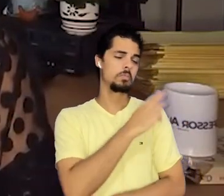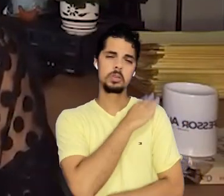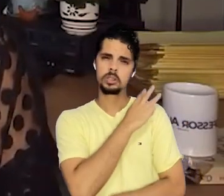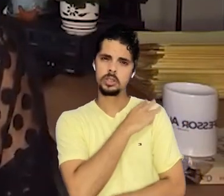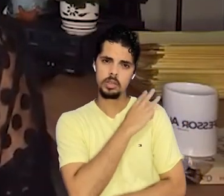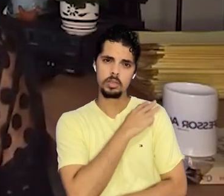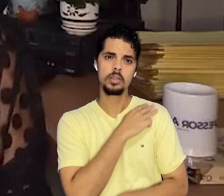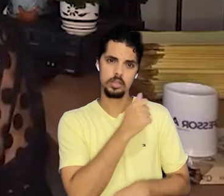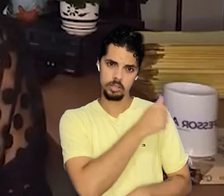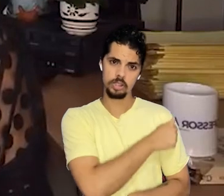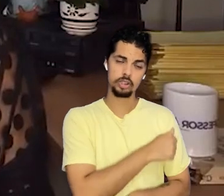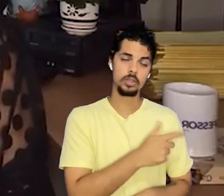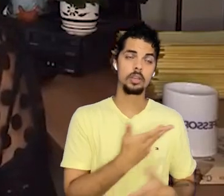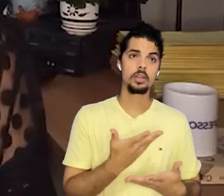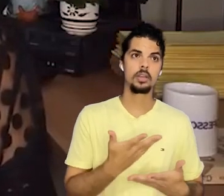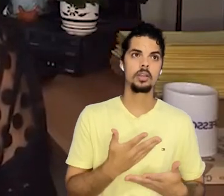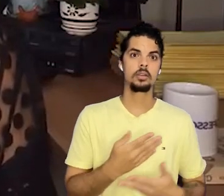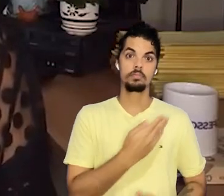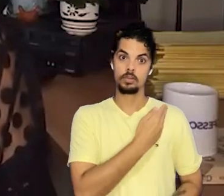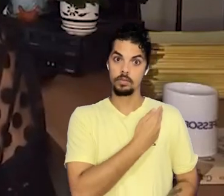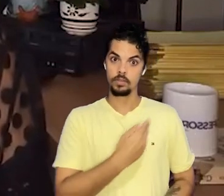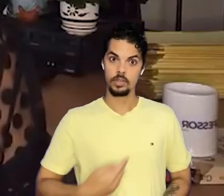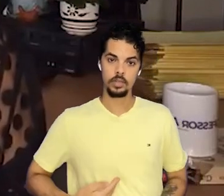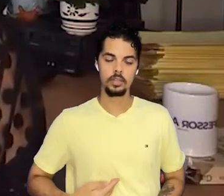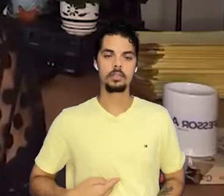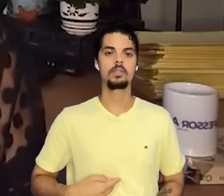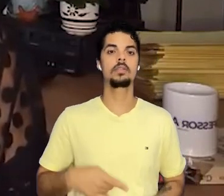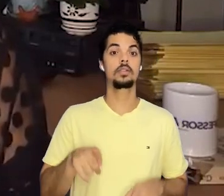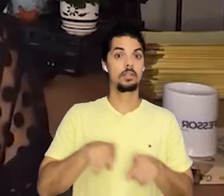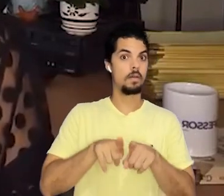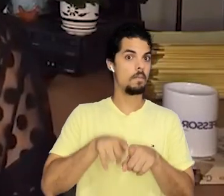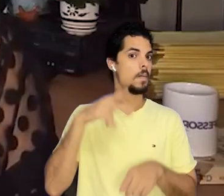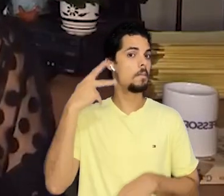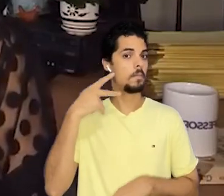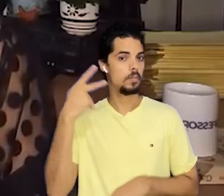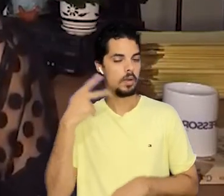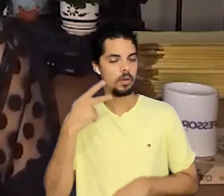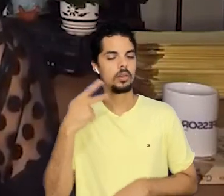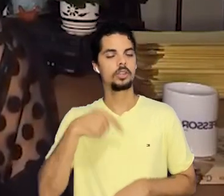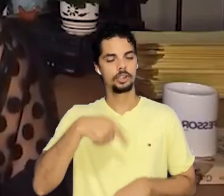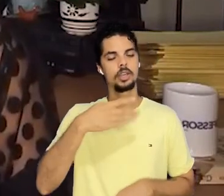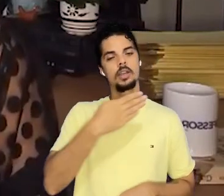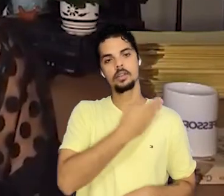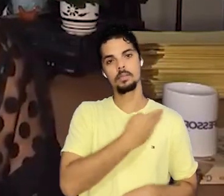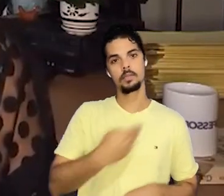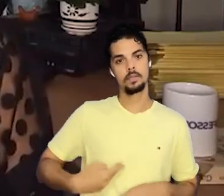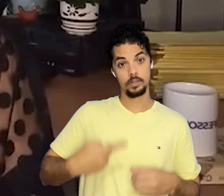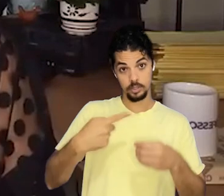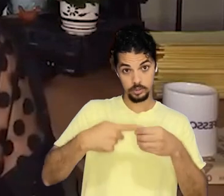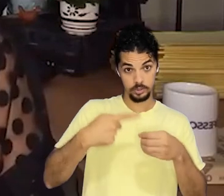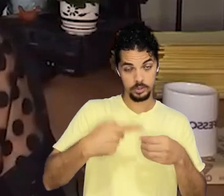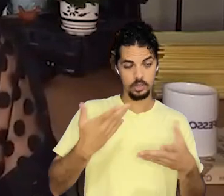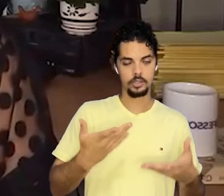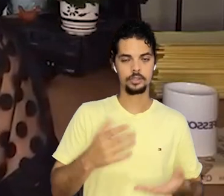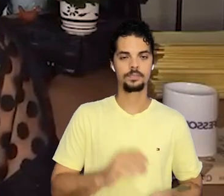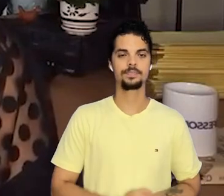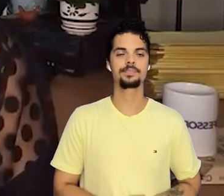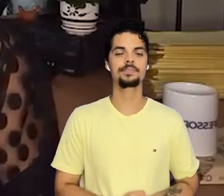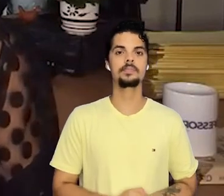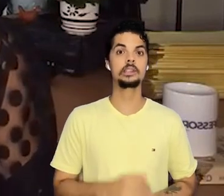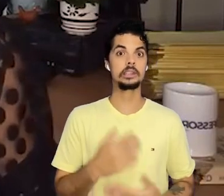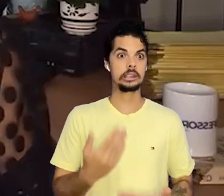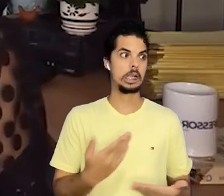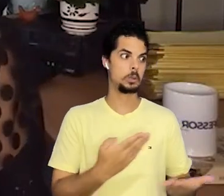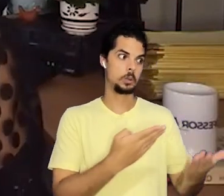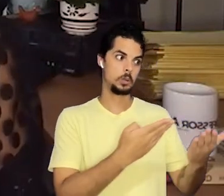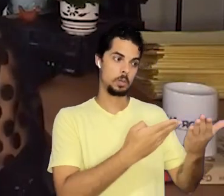médio, sou historiadora na Secretaria de Cultura do Estado, atuo no arquivo público, e vim